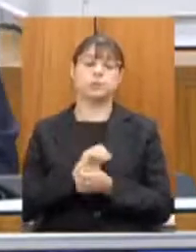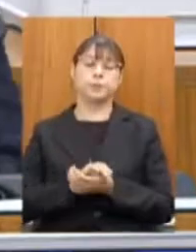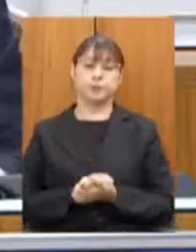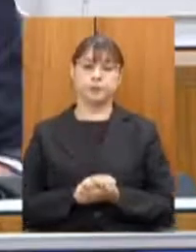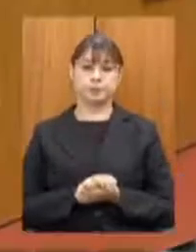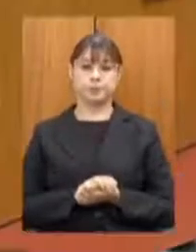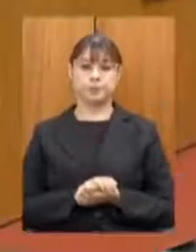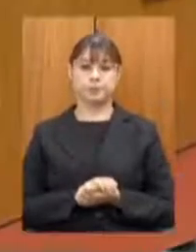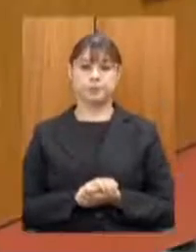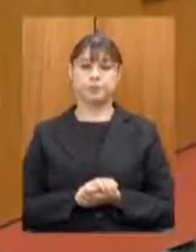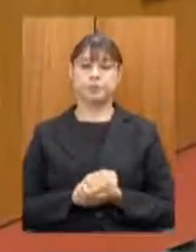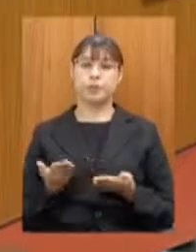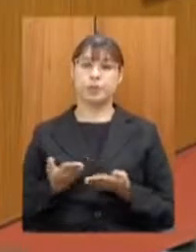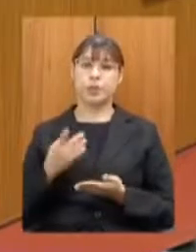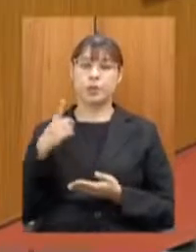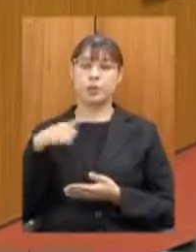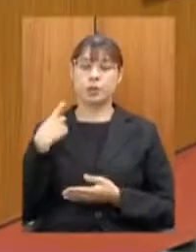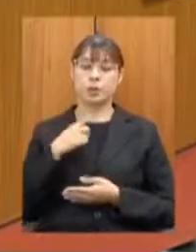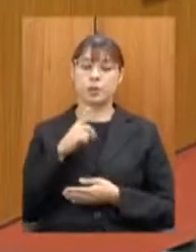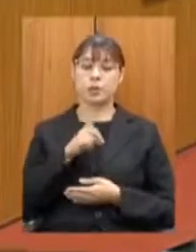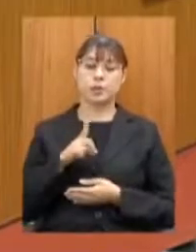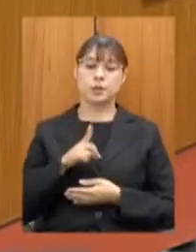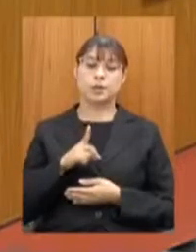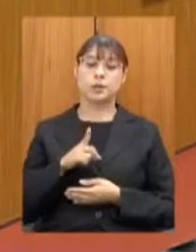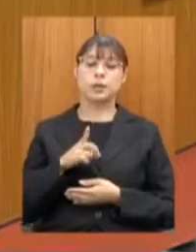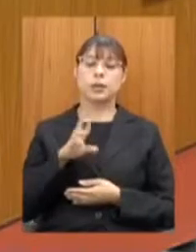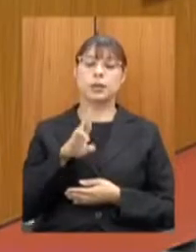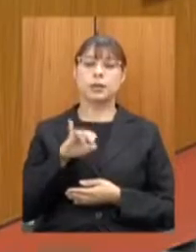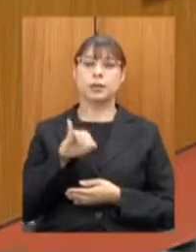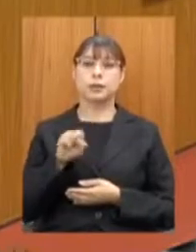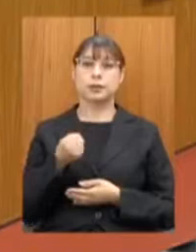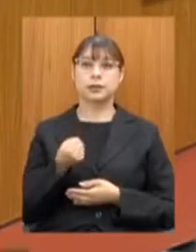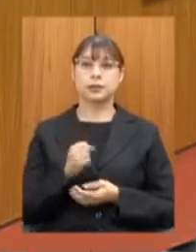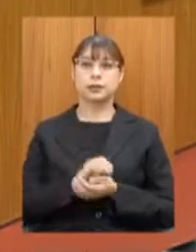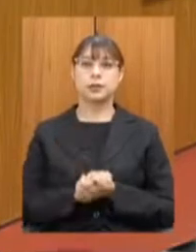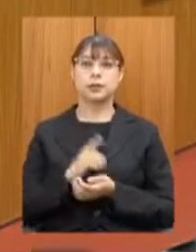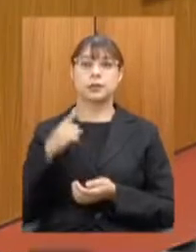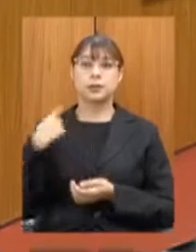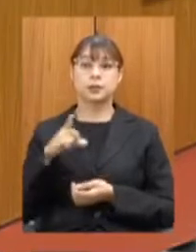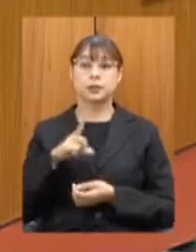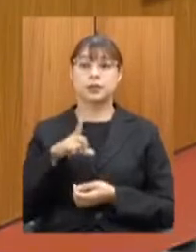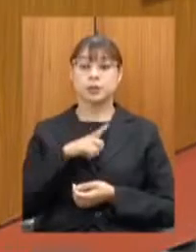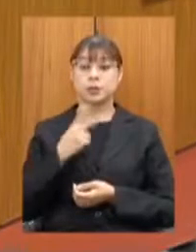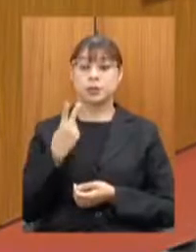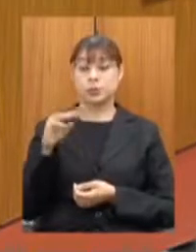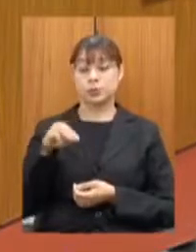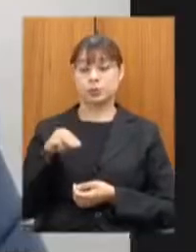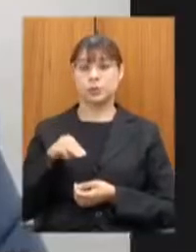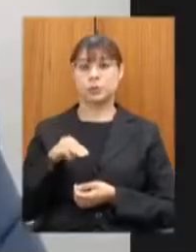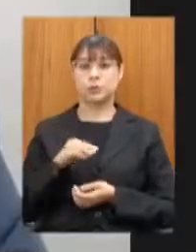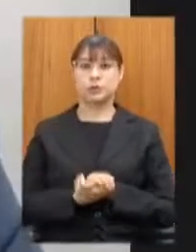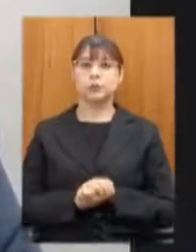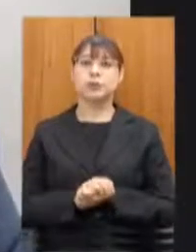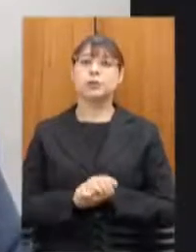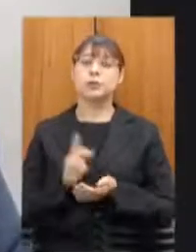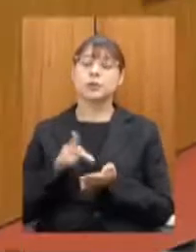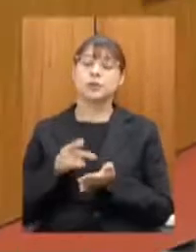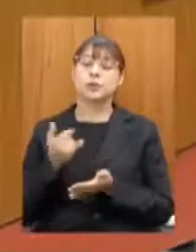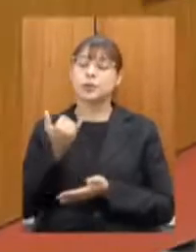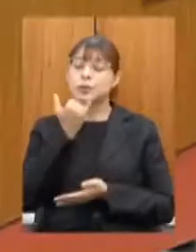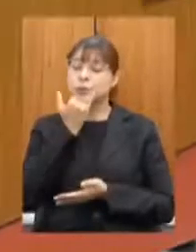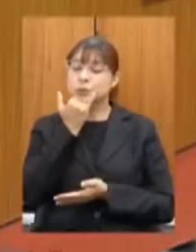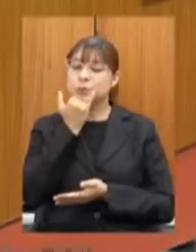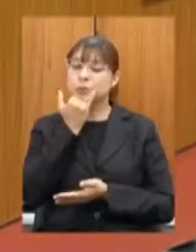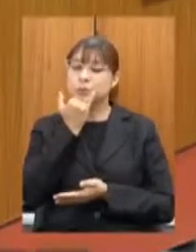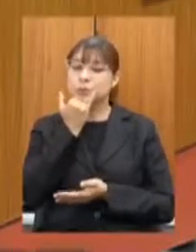tem a palavra o deputado Zé Reis deputado João Leite tem dois minutos ah pois não desculpe